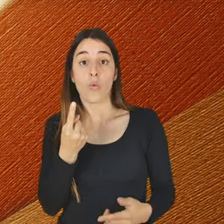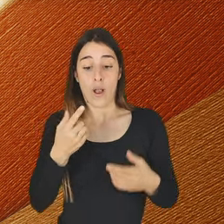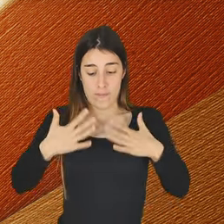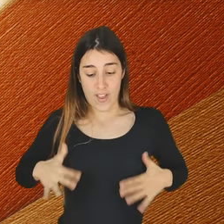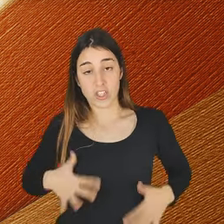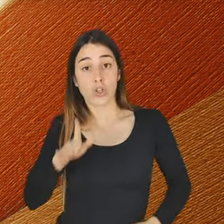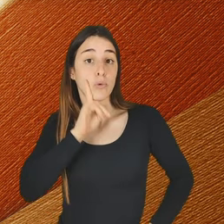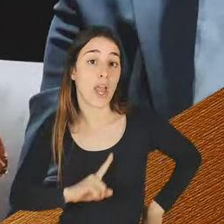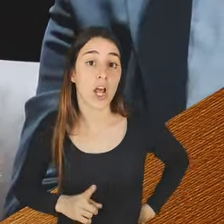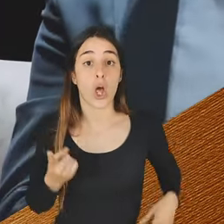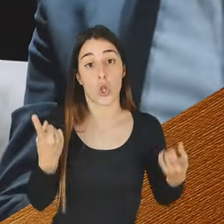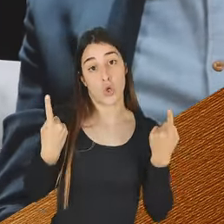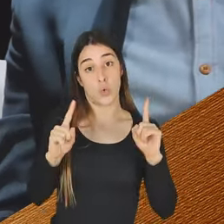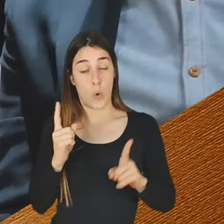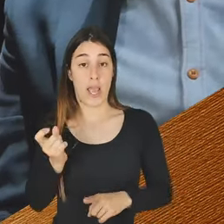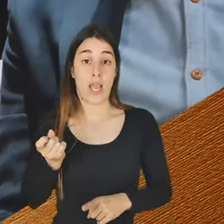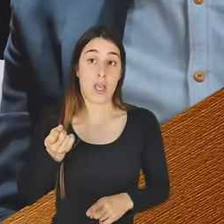Não é um travesti, mas veste-se de mulher.